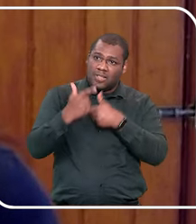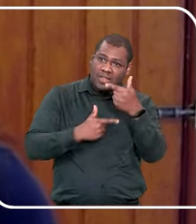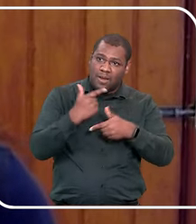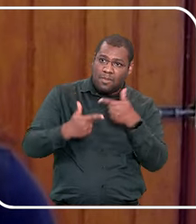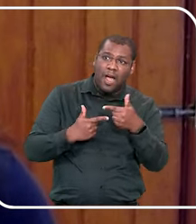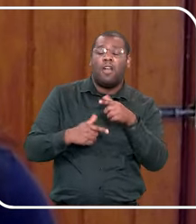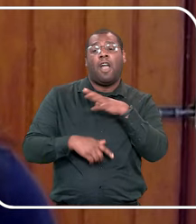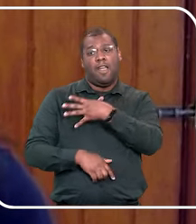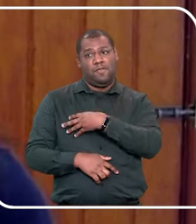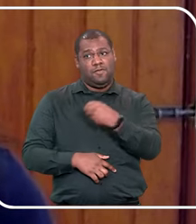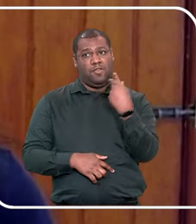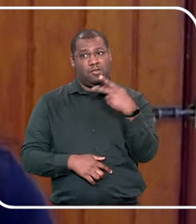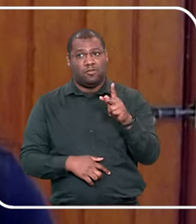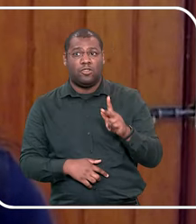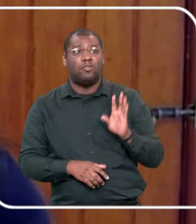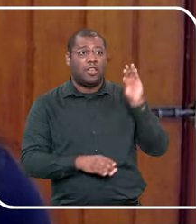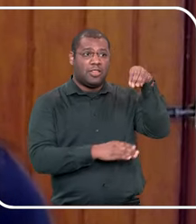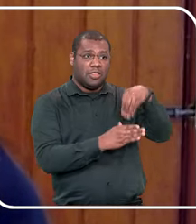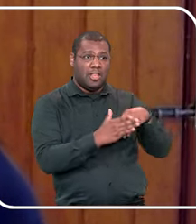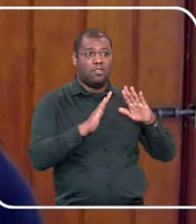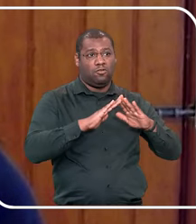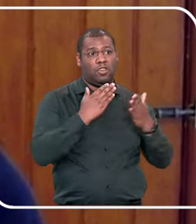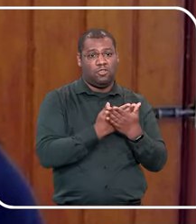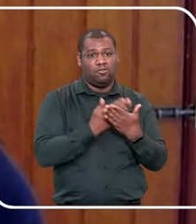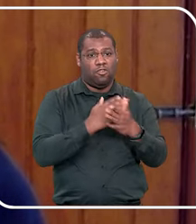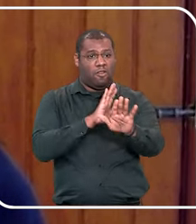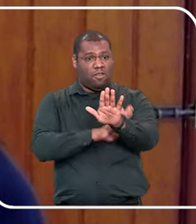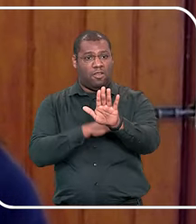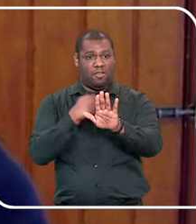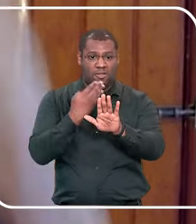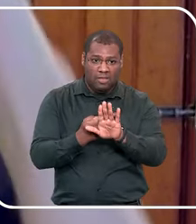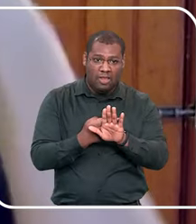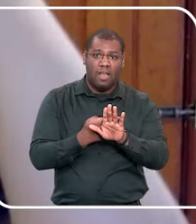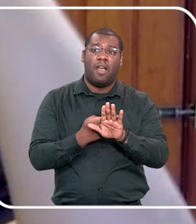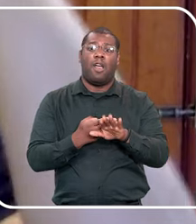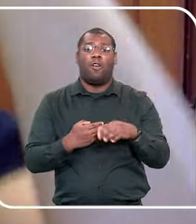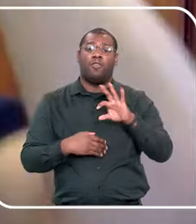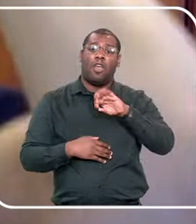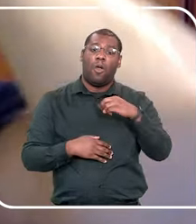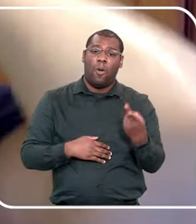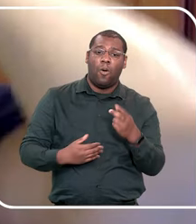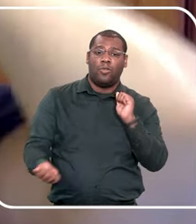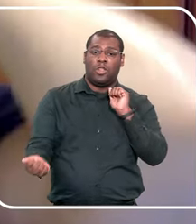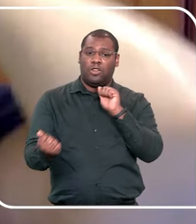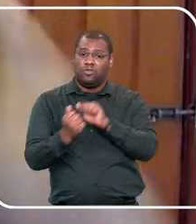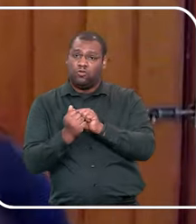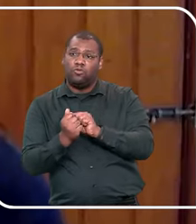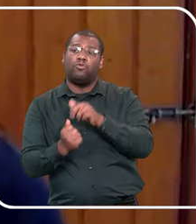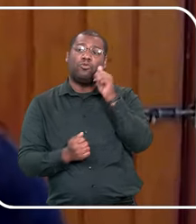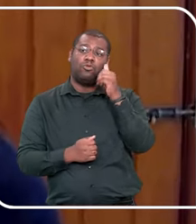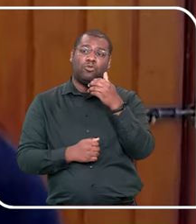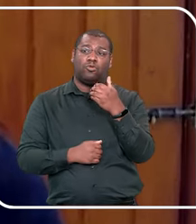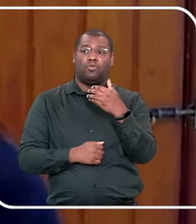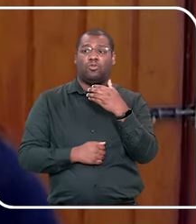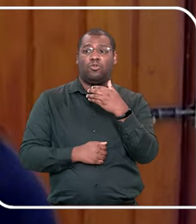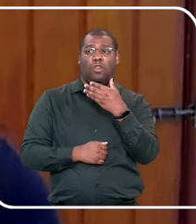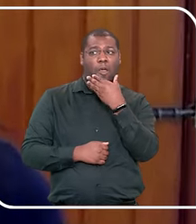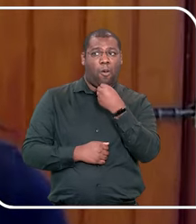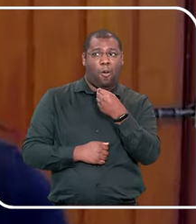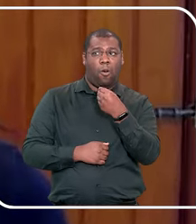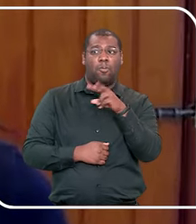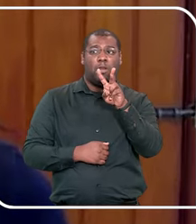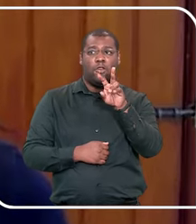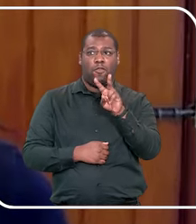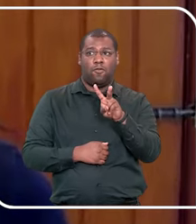estão ou com a babá, ou estão na creche, ou estão com a avó, ou estão com a